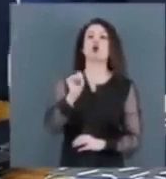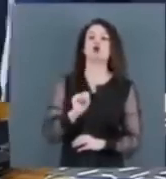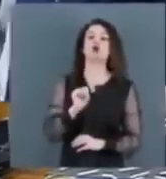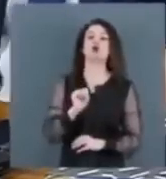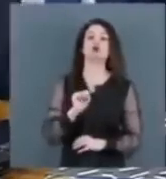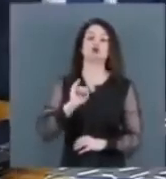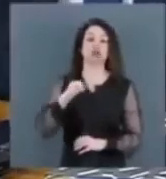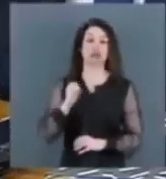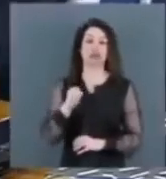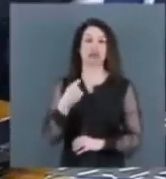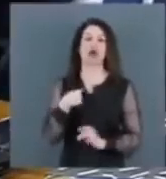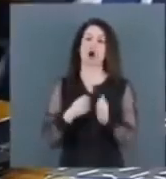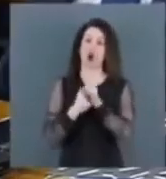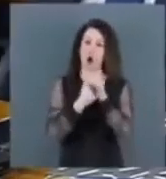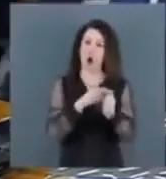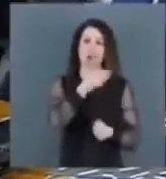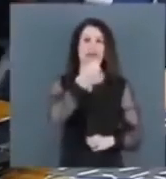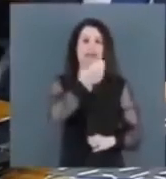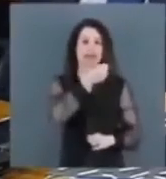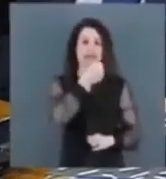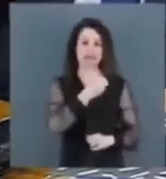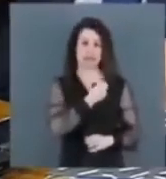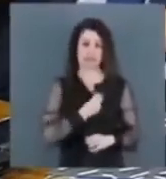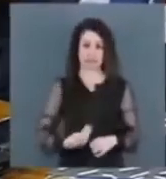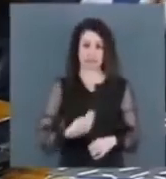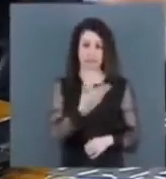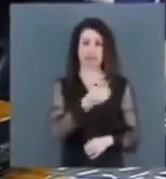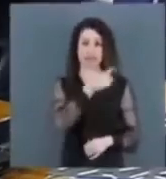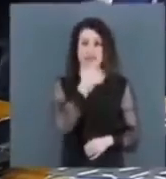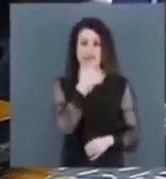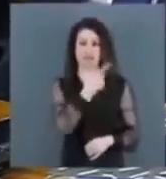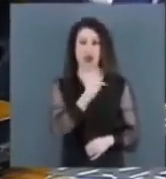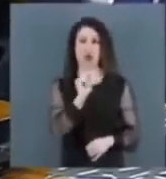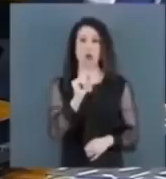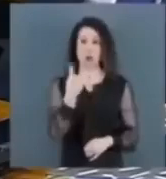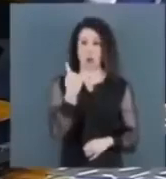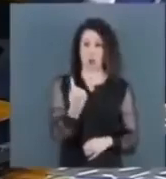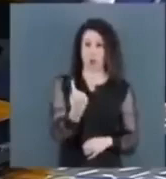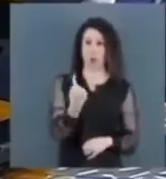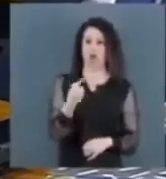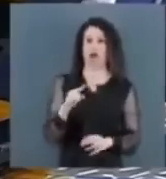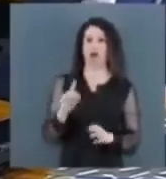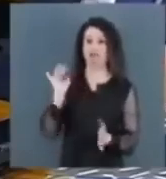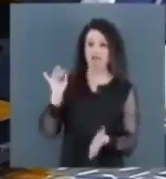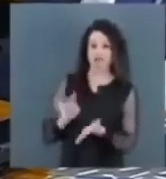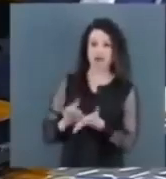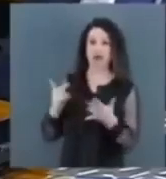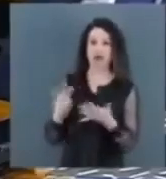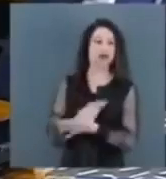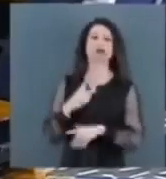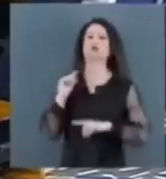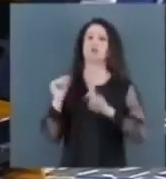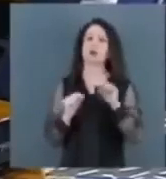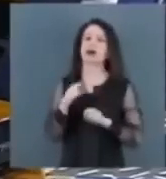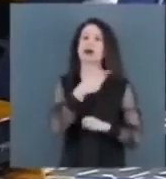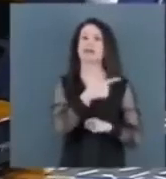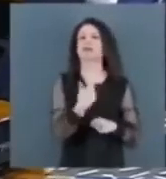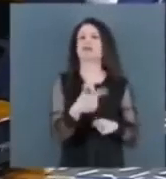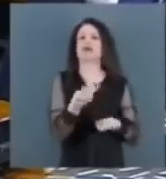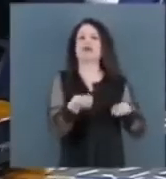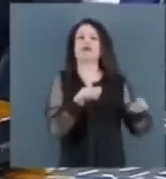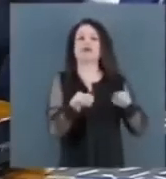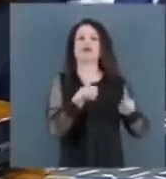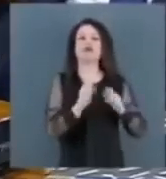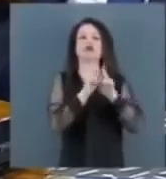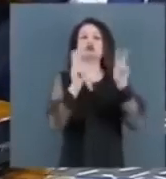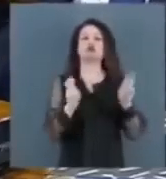entrevistas do ministro, que ele diz que um dos fatos é que ele não tem controle sobre a Força Nacional.